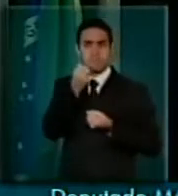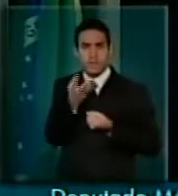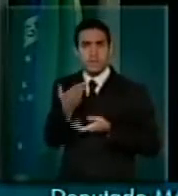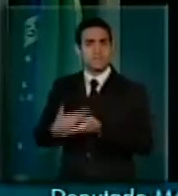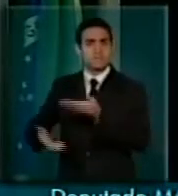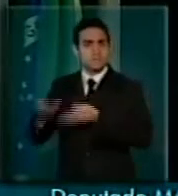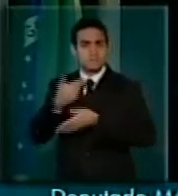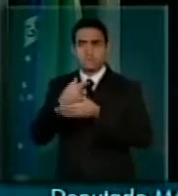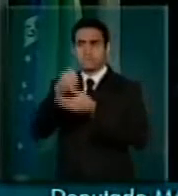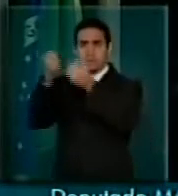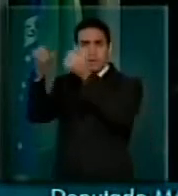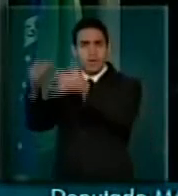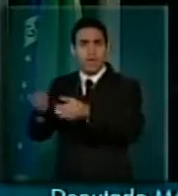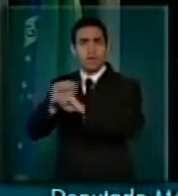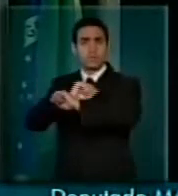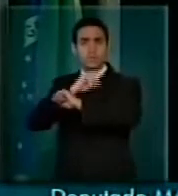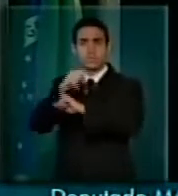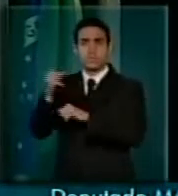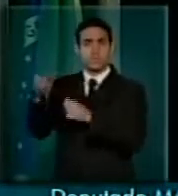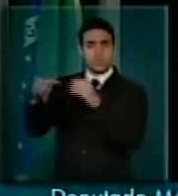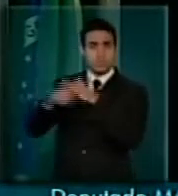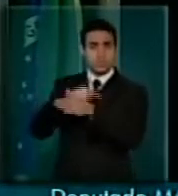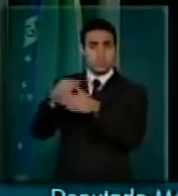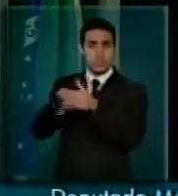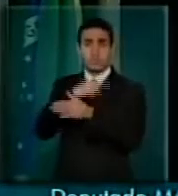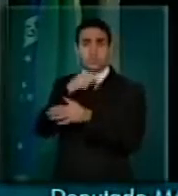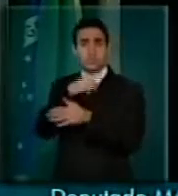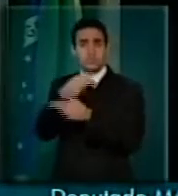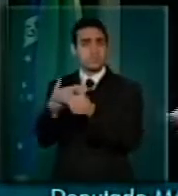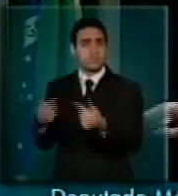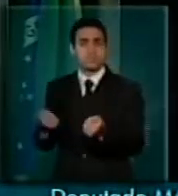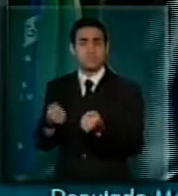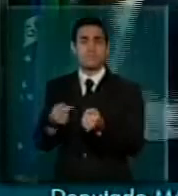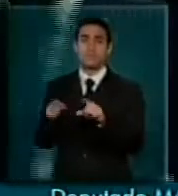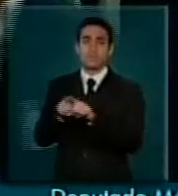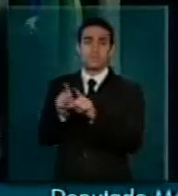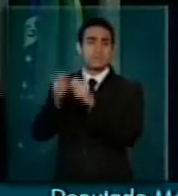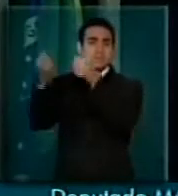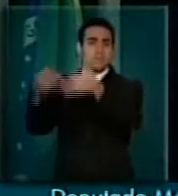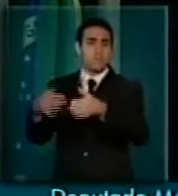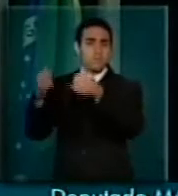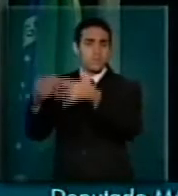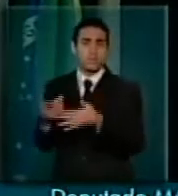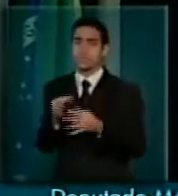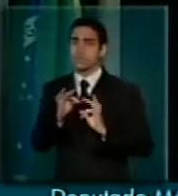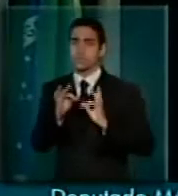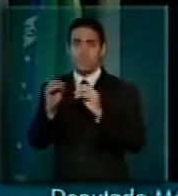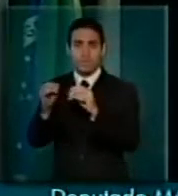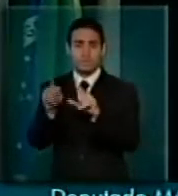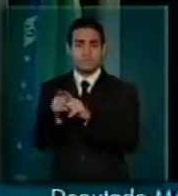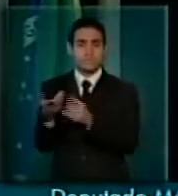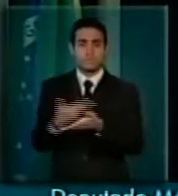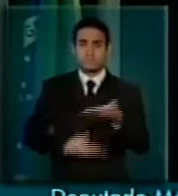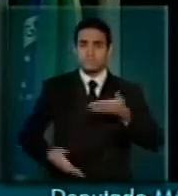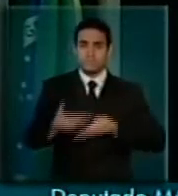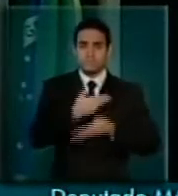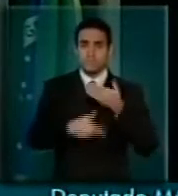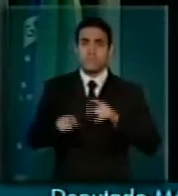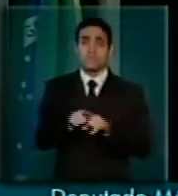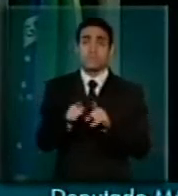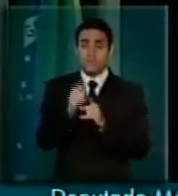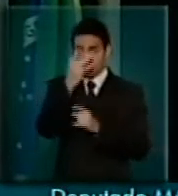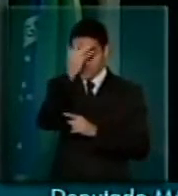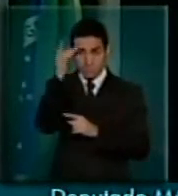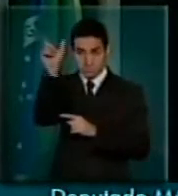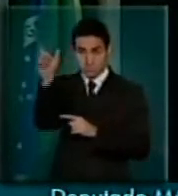não apenas que tenha sido recebido, mas, sobretudo, que tenha sido ouvido